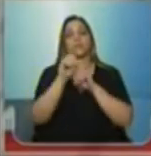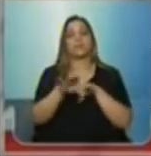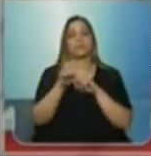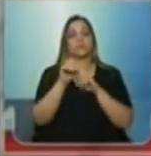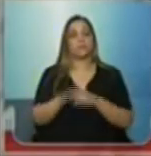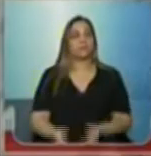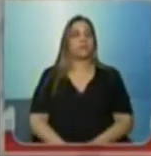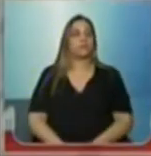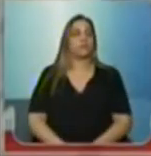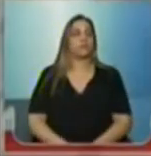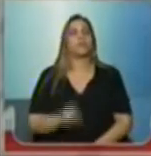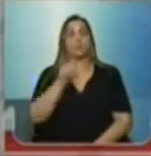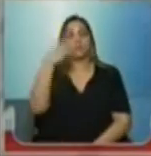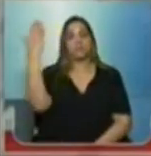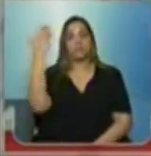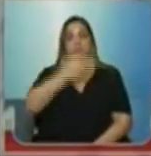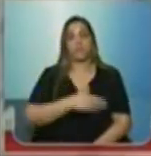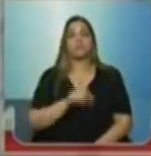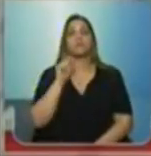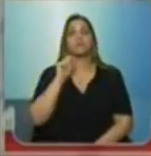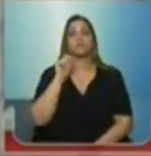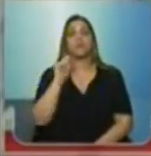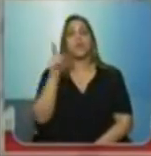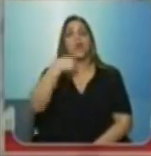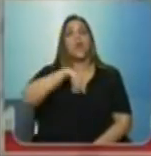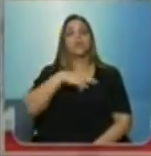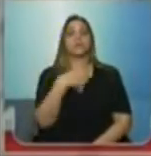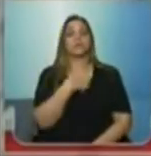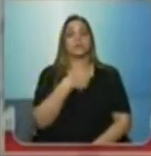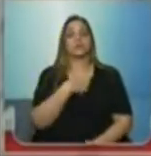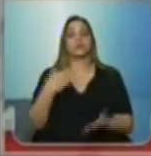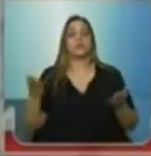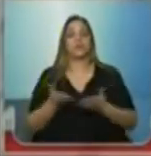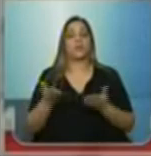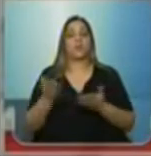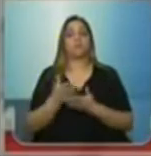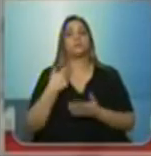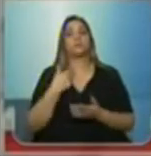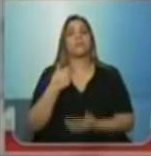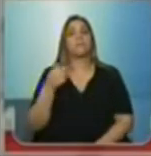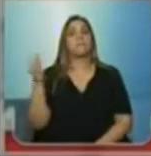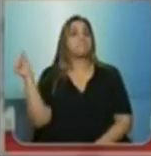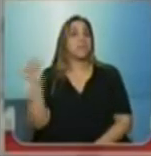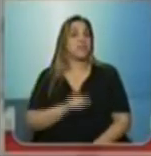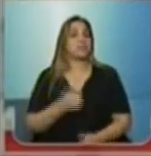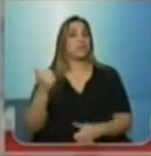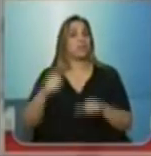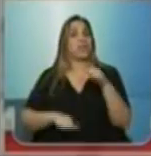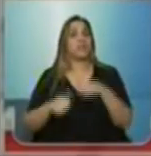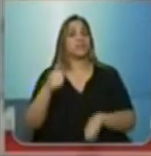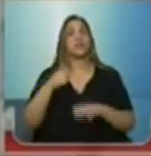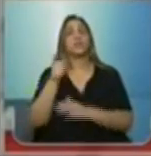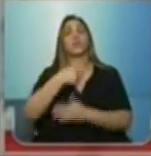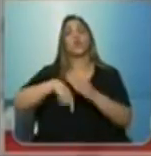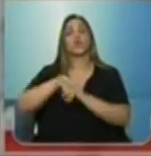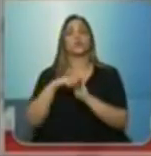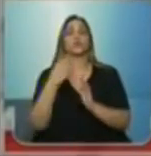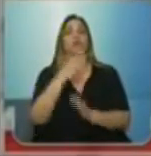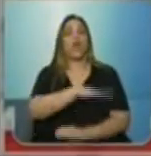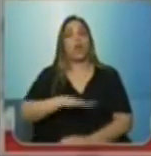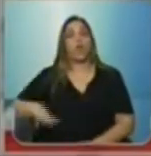Isso prova a nossa situação hoje, a péssima avaliação dos nossos alunos nas